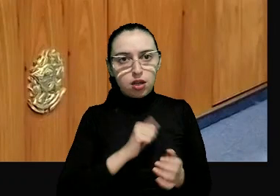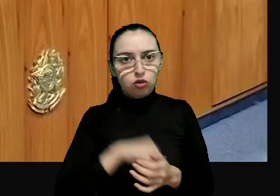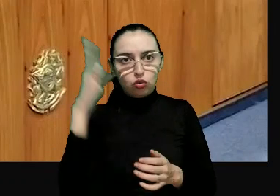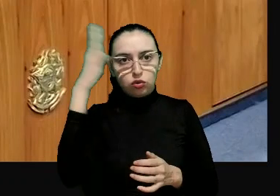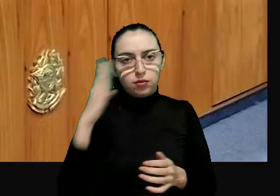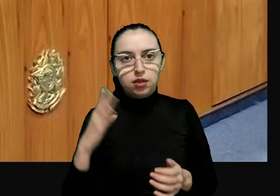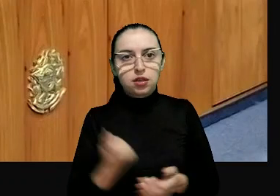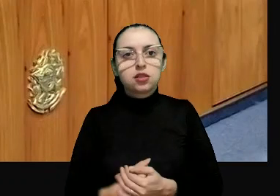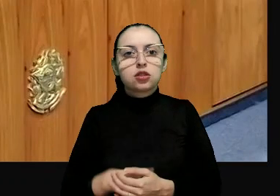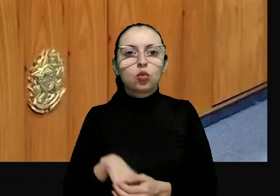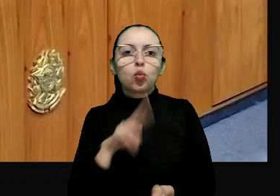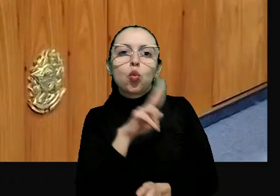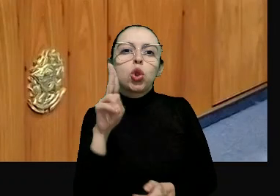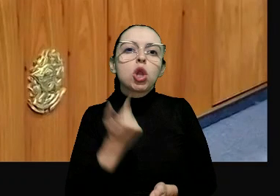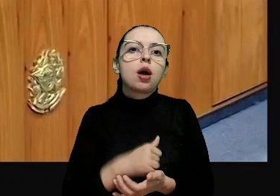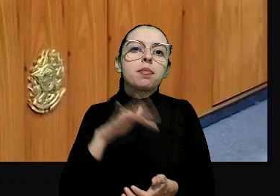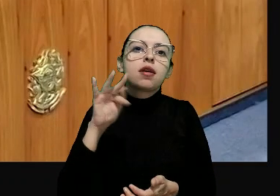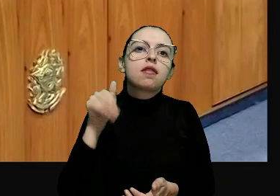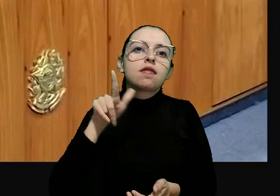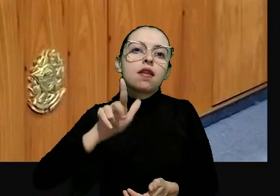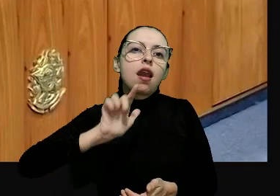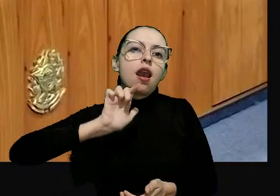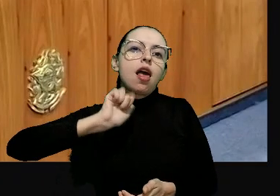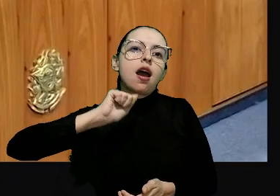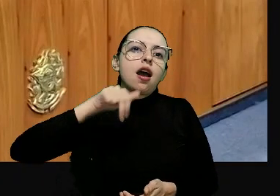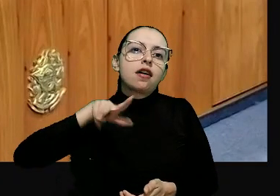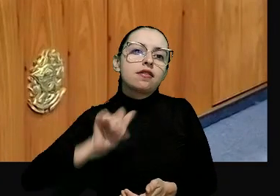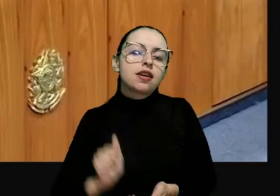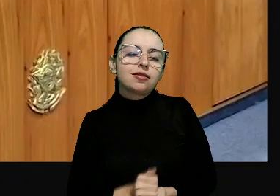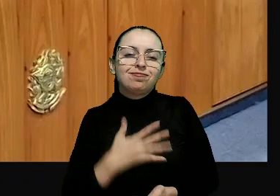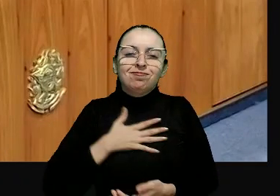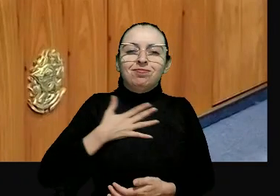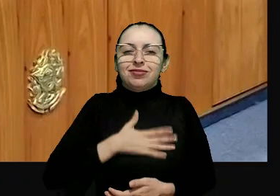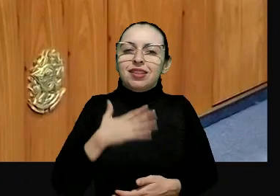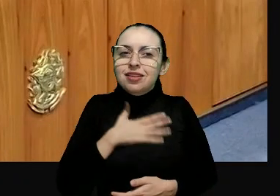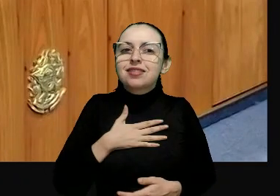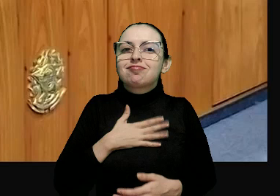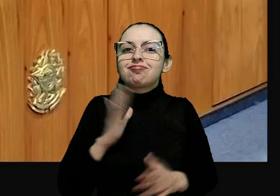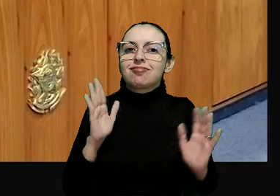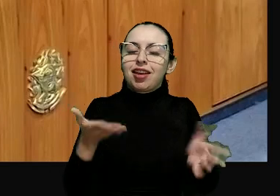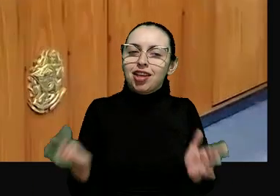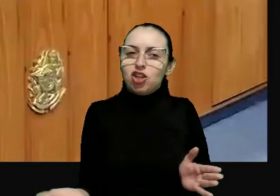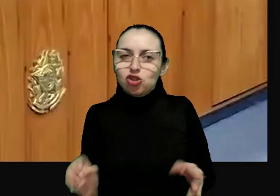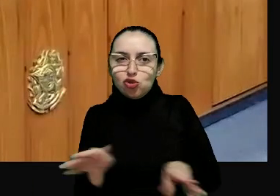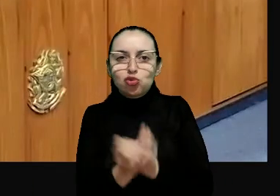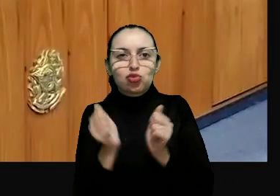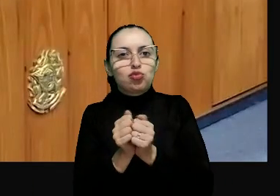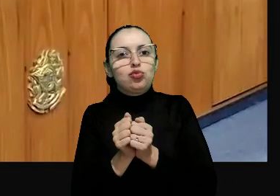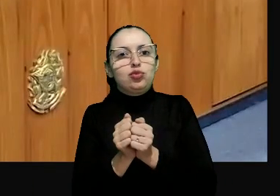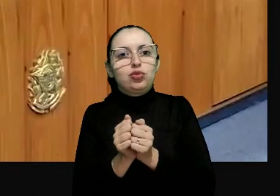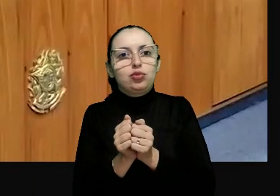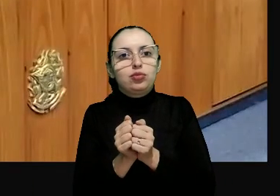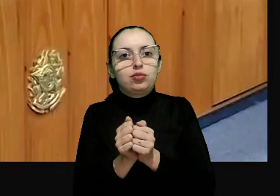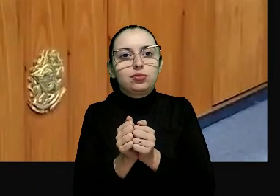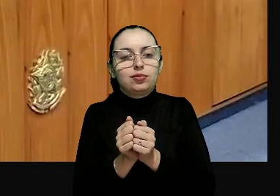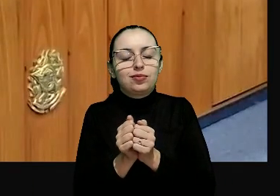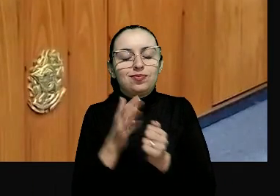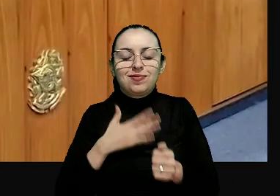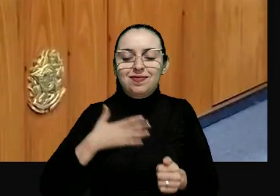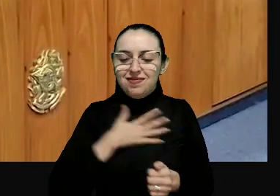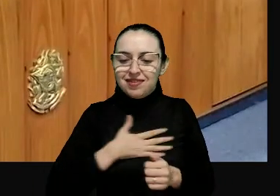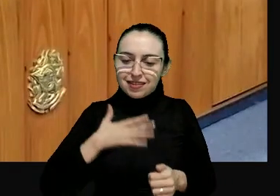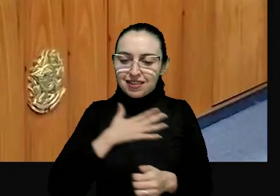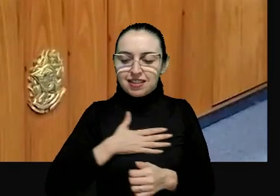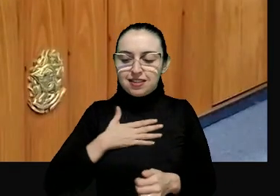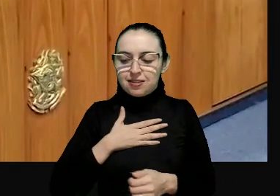doutrina se chama-se professora Flávia Pio Reza um prazer muito grande de estar aqui ao seu lado o prazer